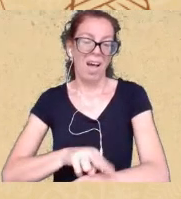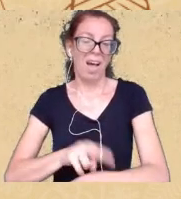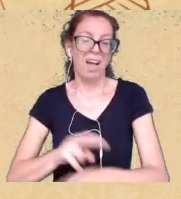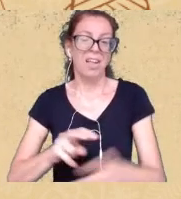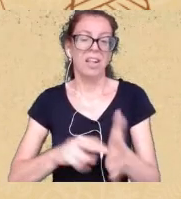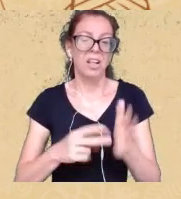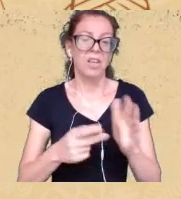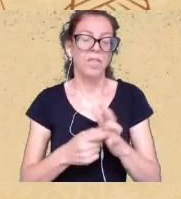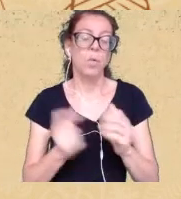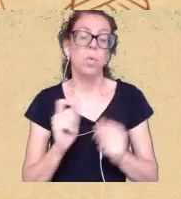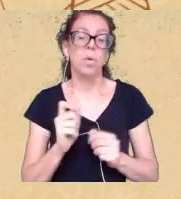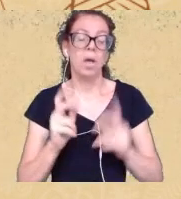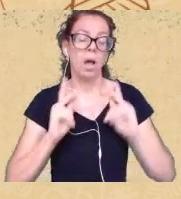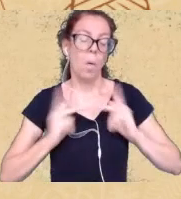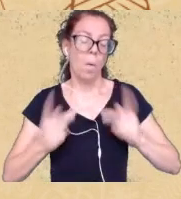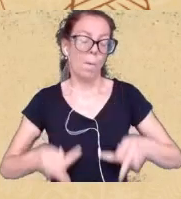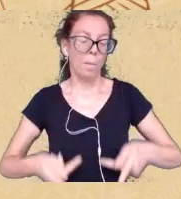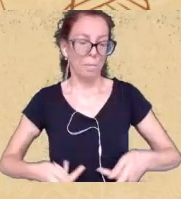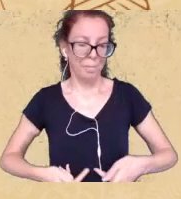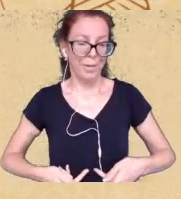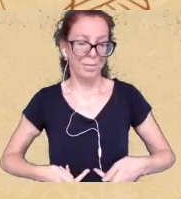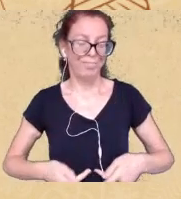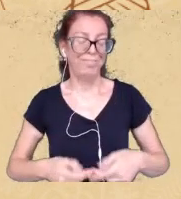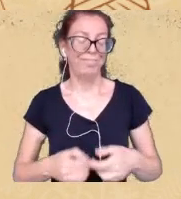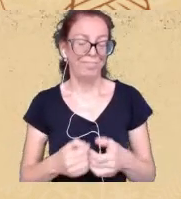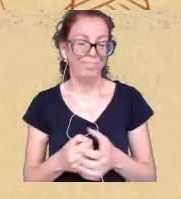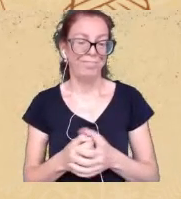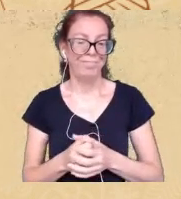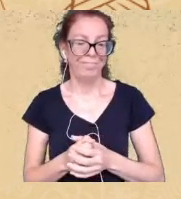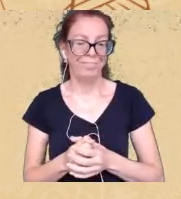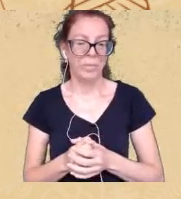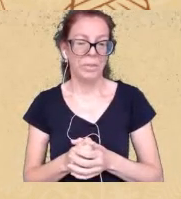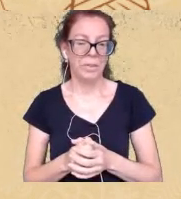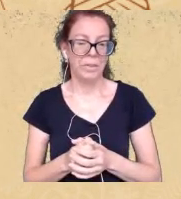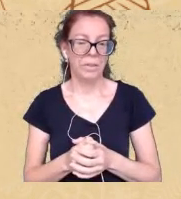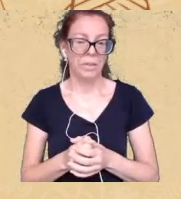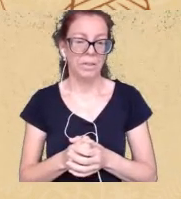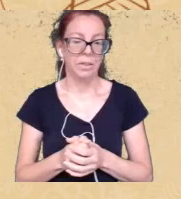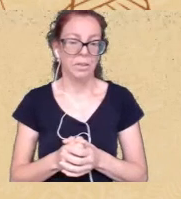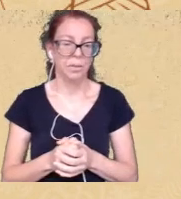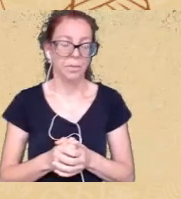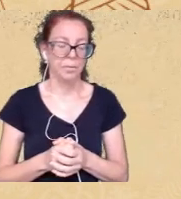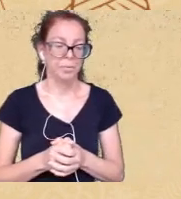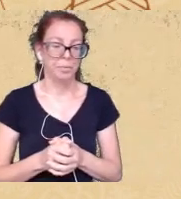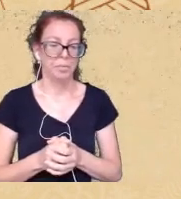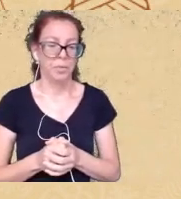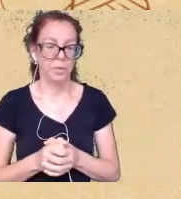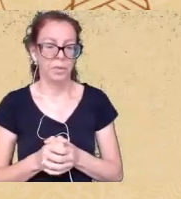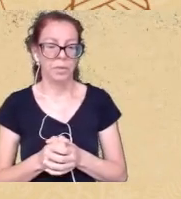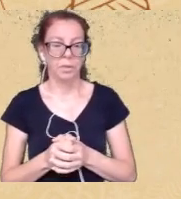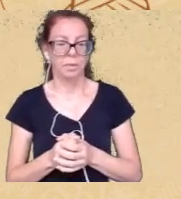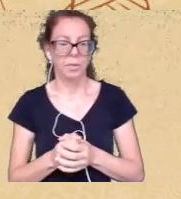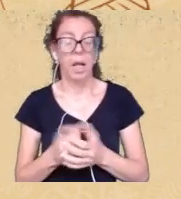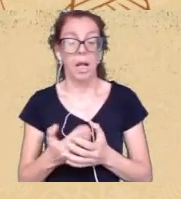ele precisa ser adjetivado eu acho que isso é uma questão importante para a gente ter em vista de que por exemplo